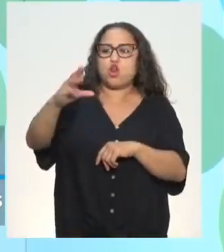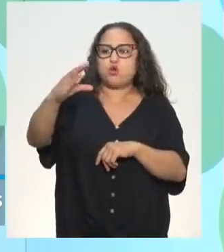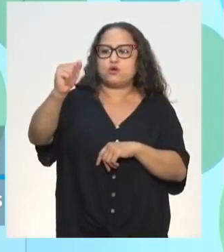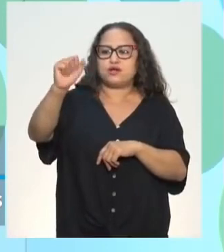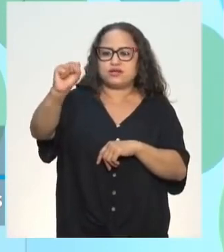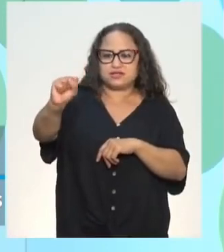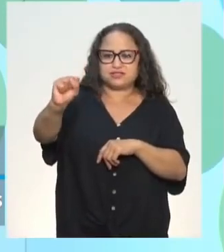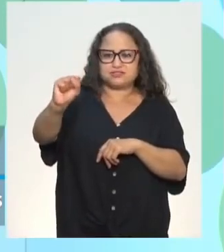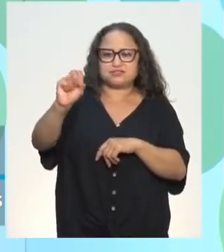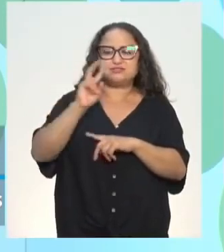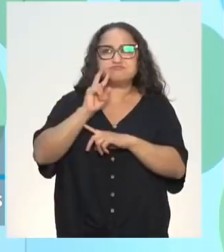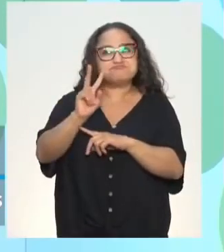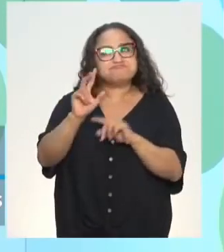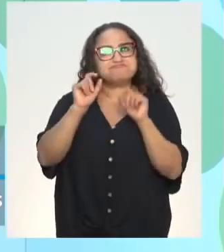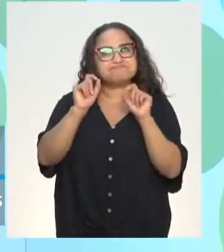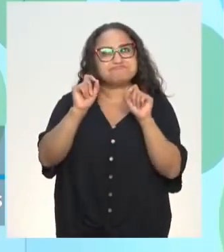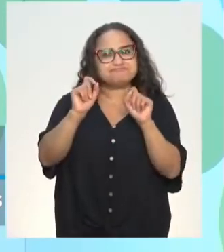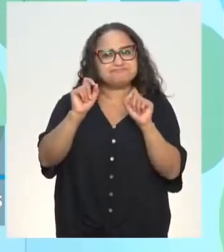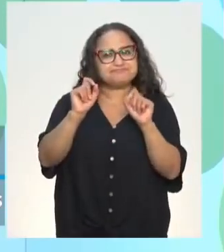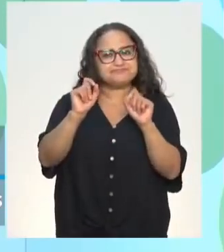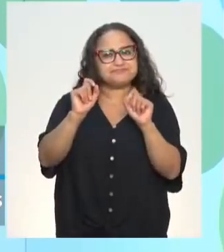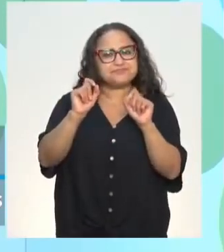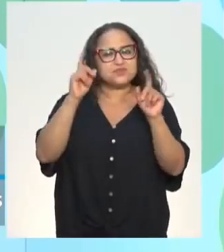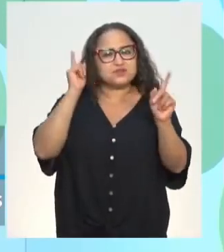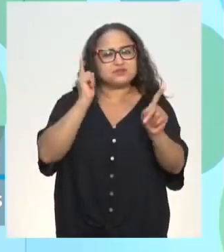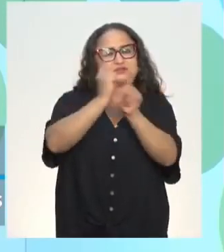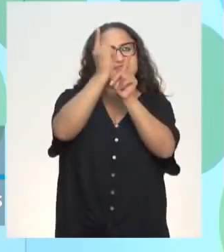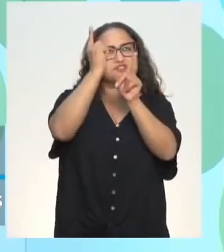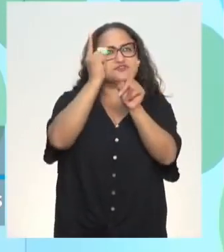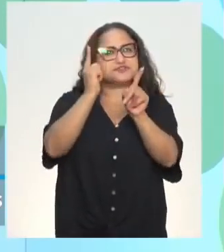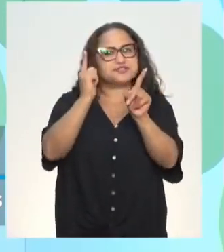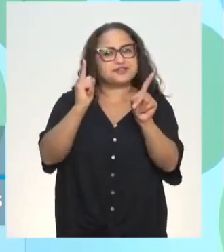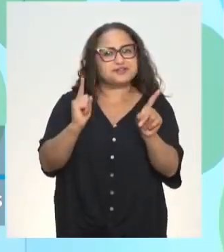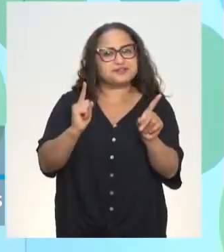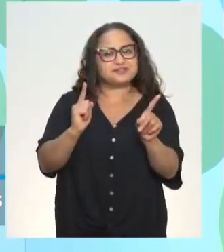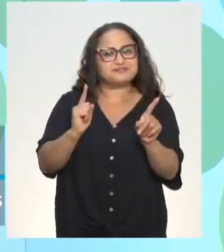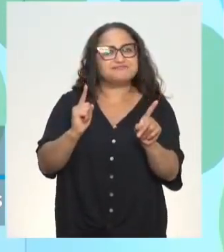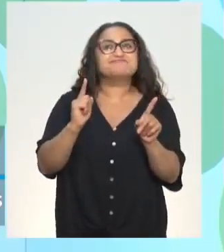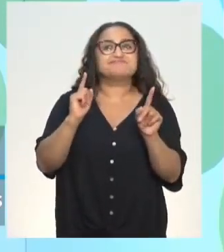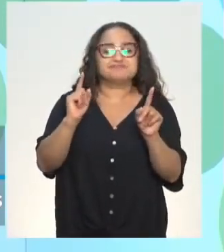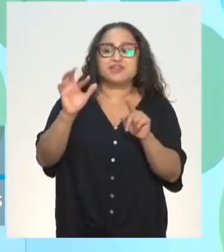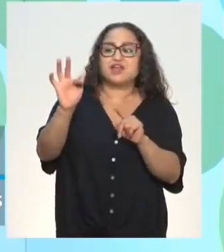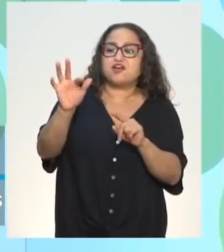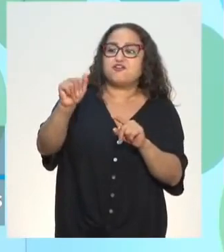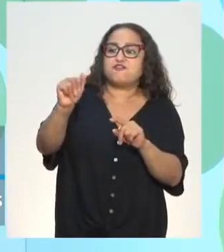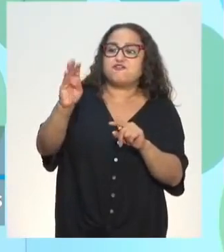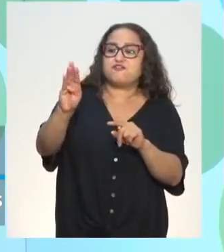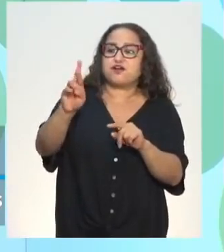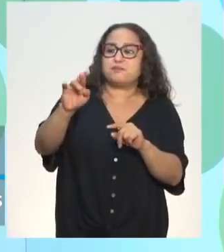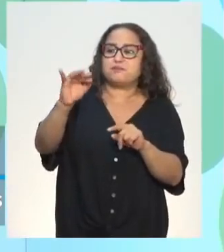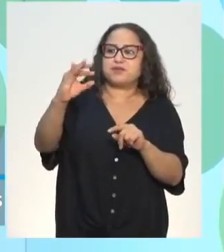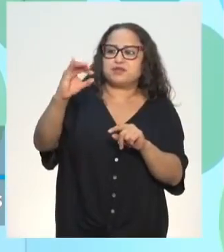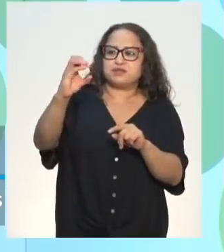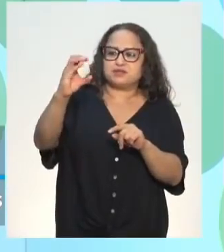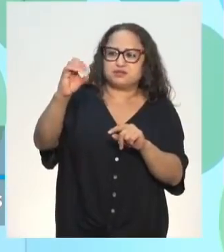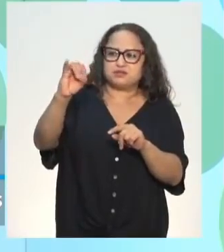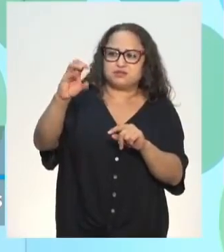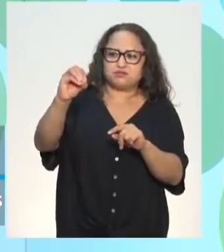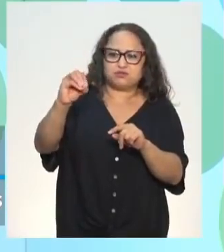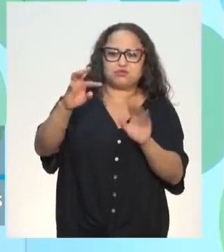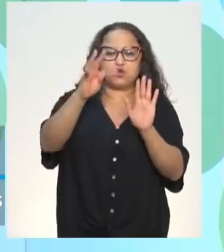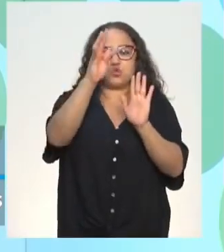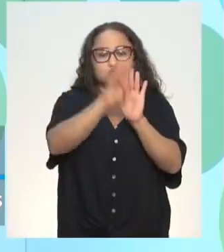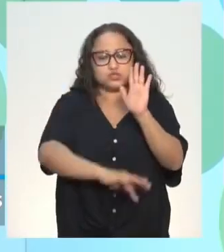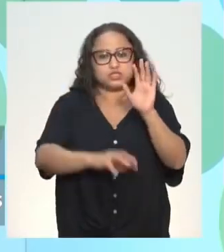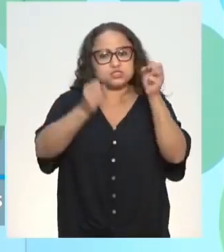Deixa eu ver. Que consegue identificar. Ah, tá. E o Fabrício, uma resposta bem completa aqui. Ótimo. O texto